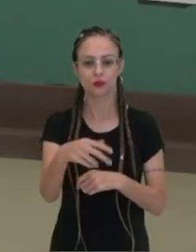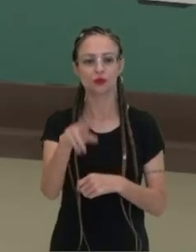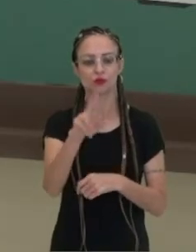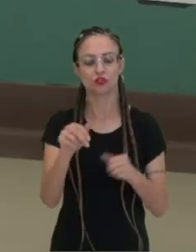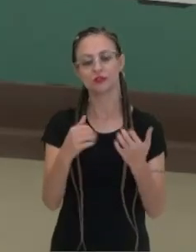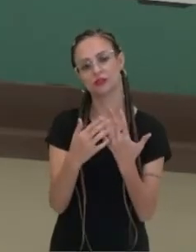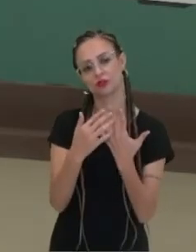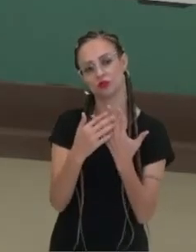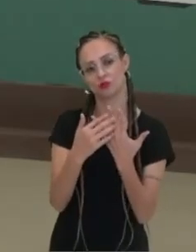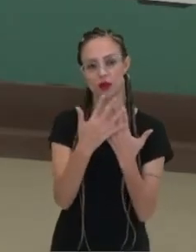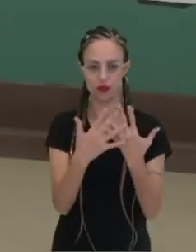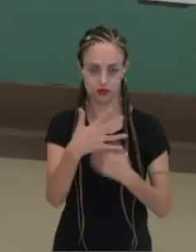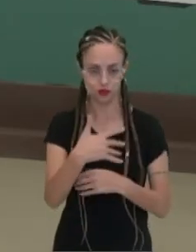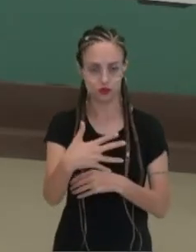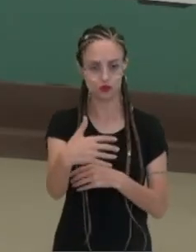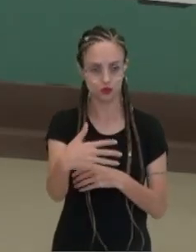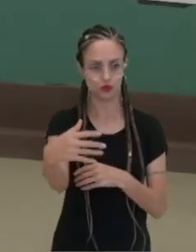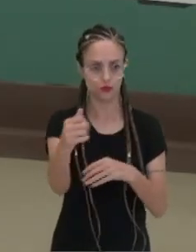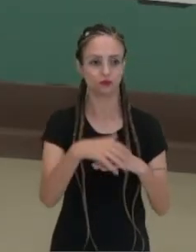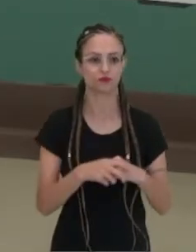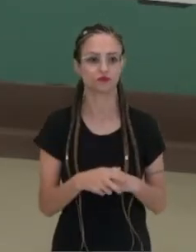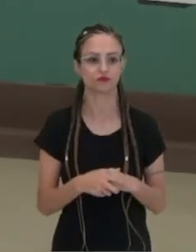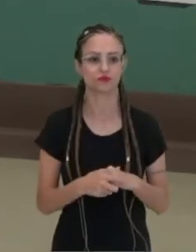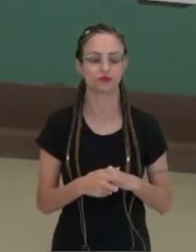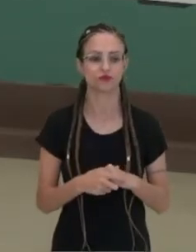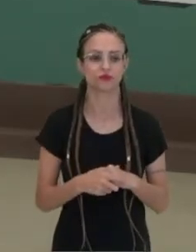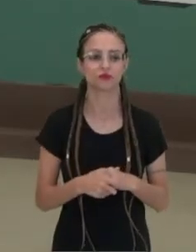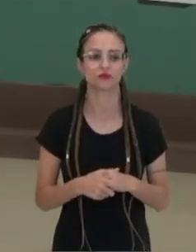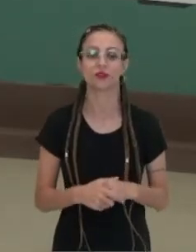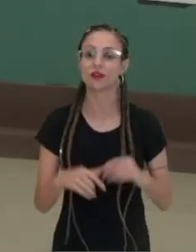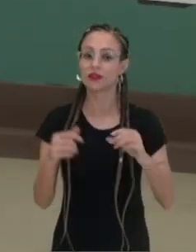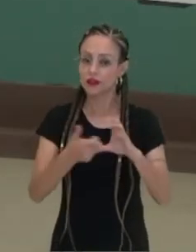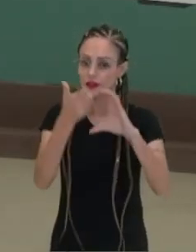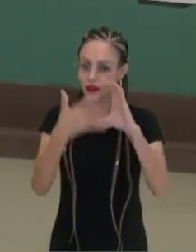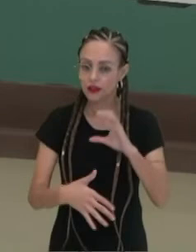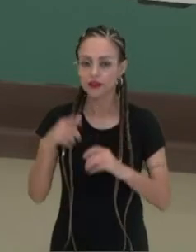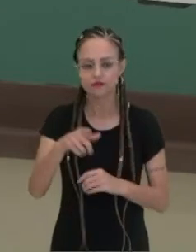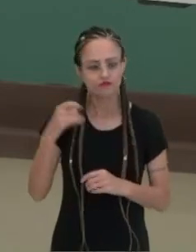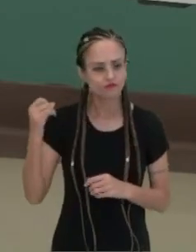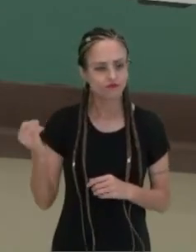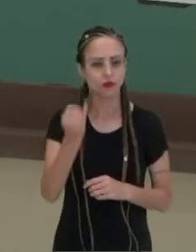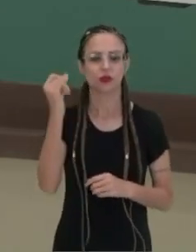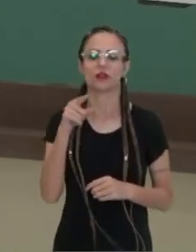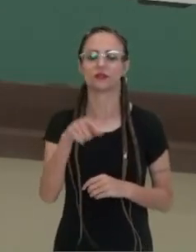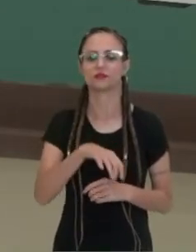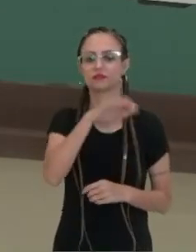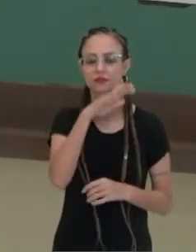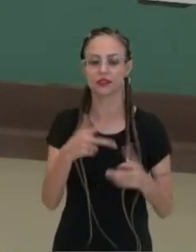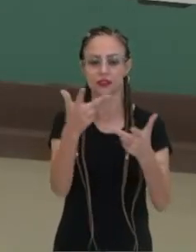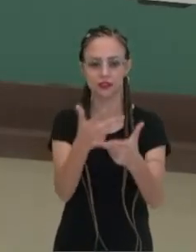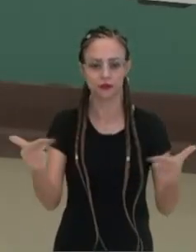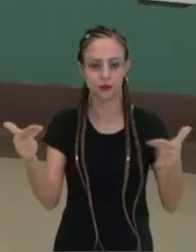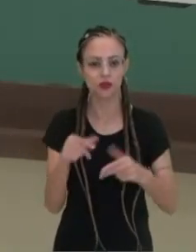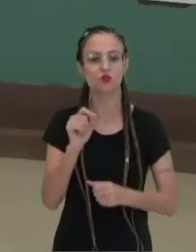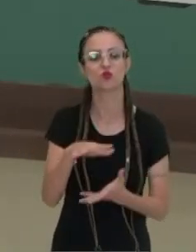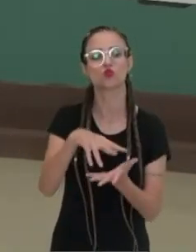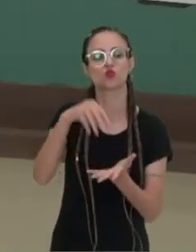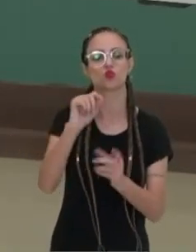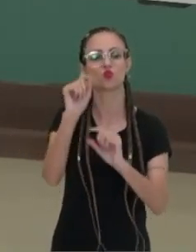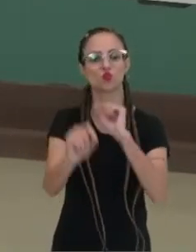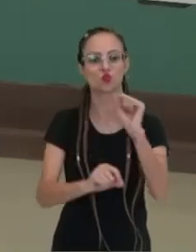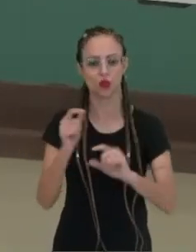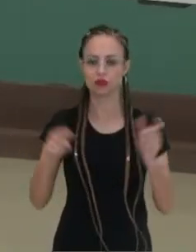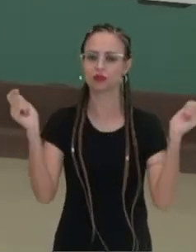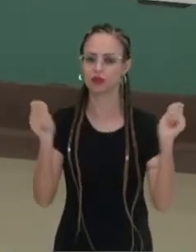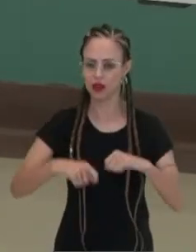braços. Muito bem! Uma característica importantíssima desses animais, os equinodermos, é a